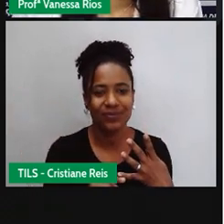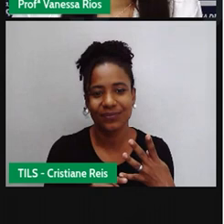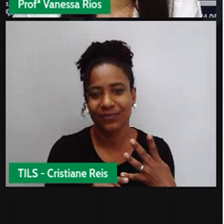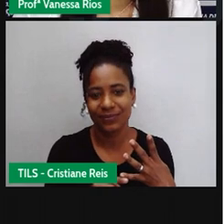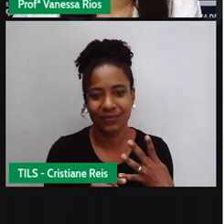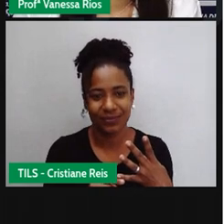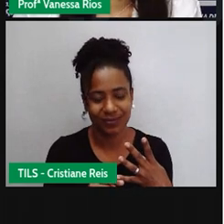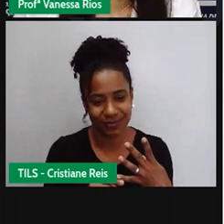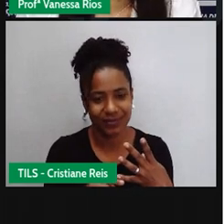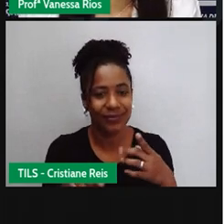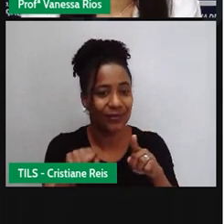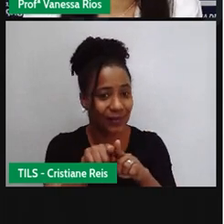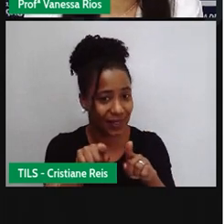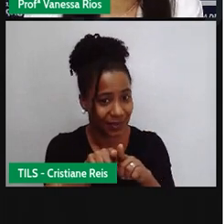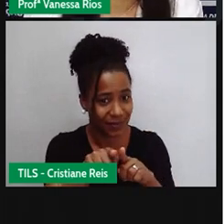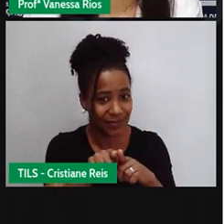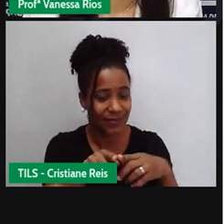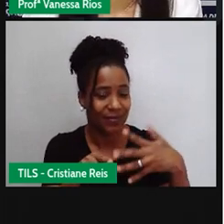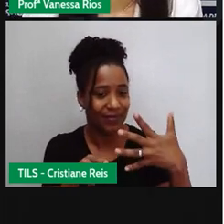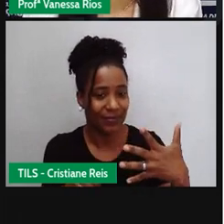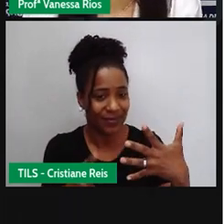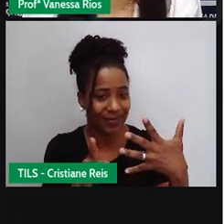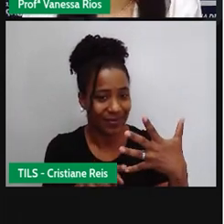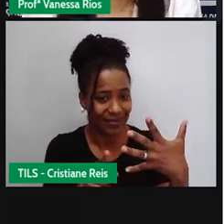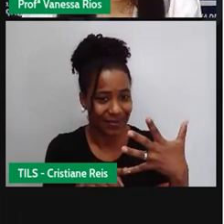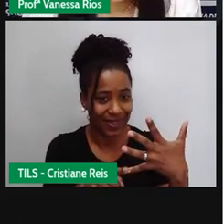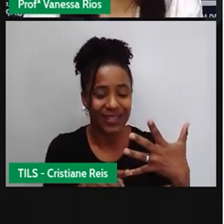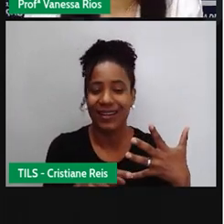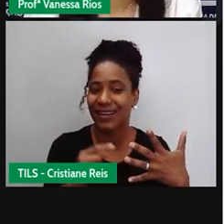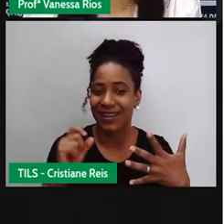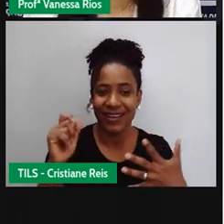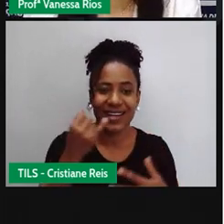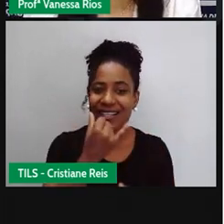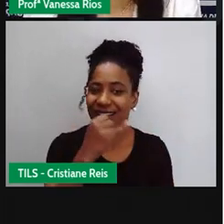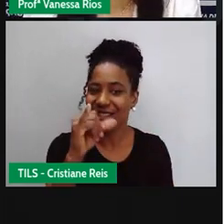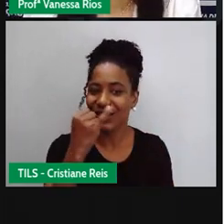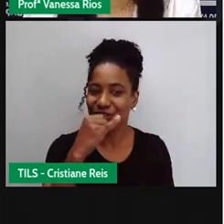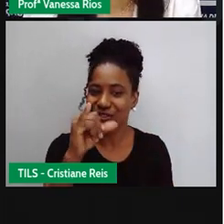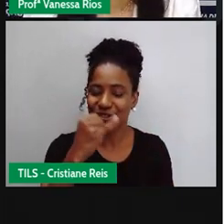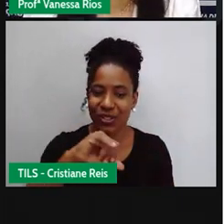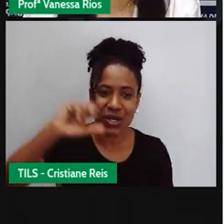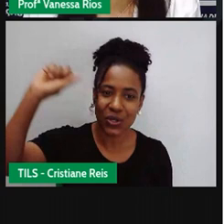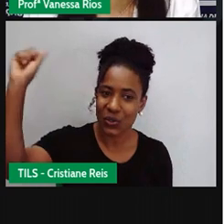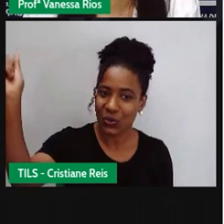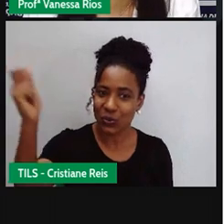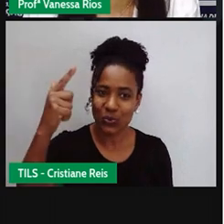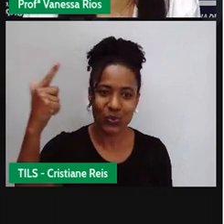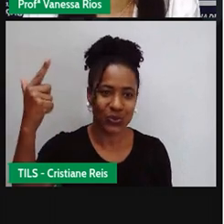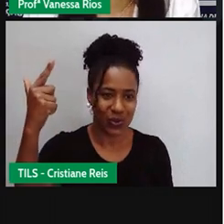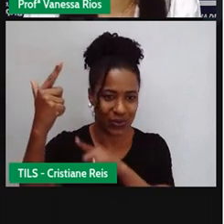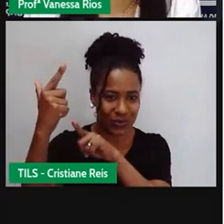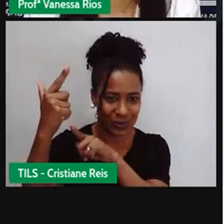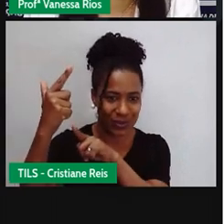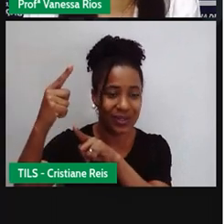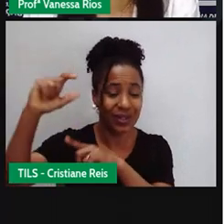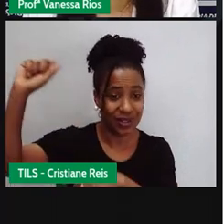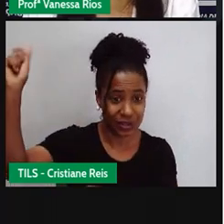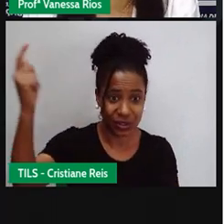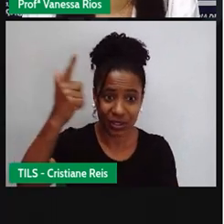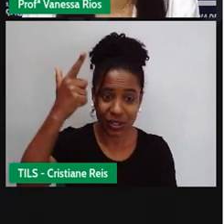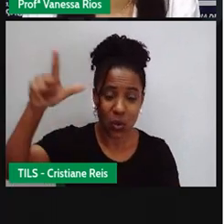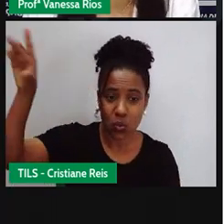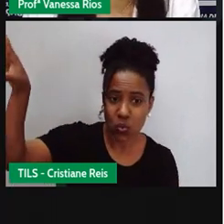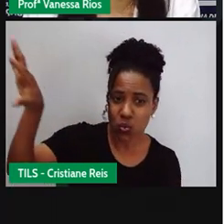E também a energia solar, que é a energia aí vinda do sol, que como